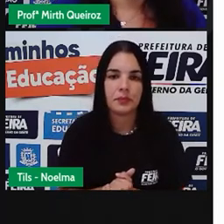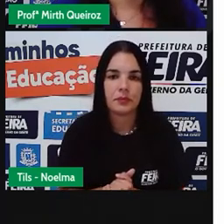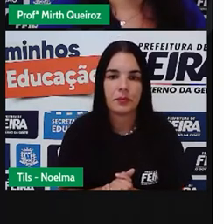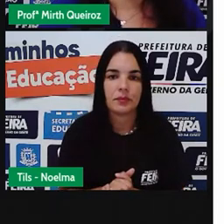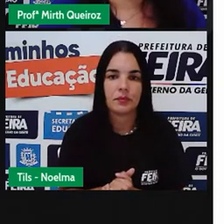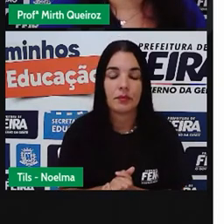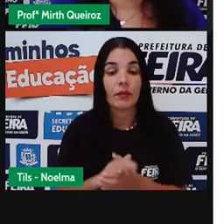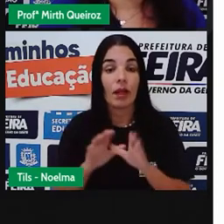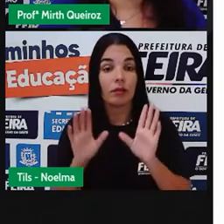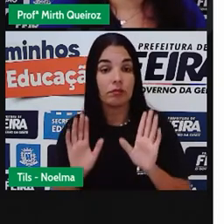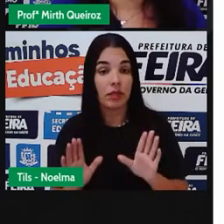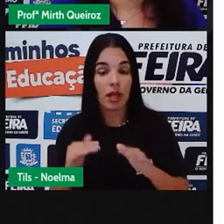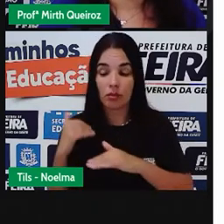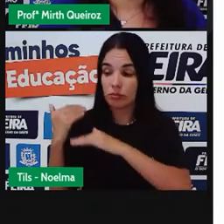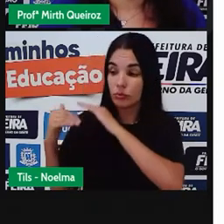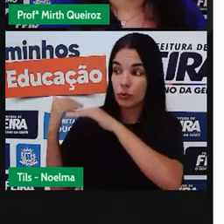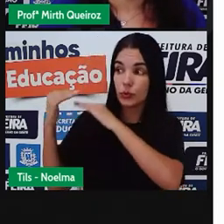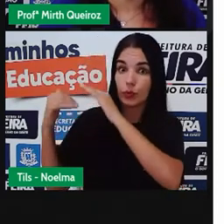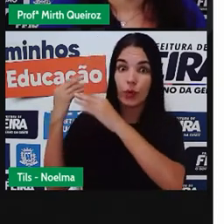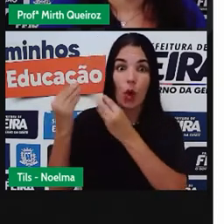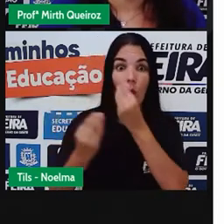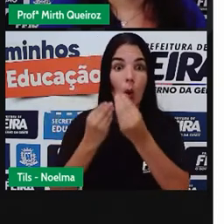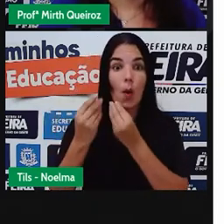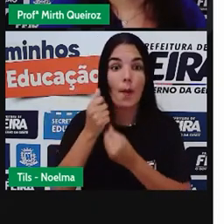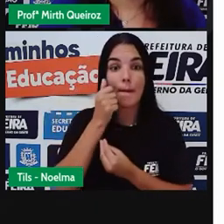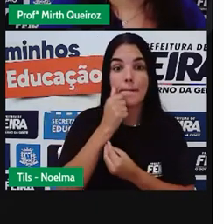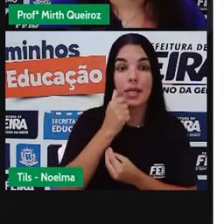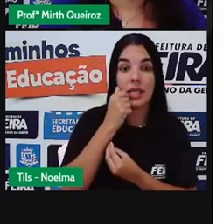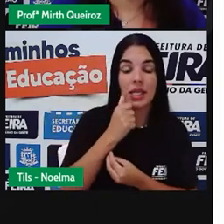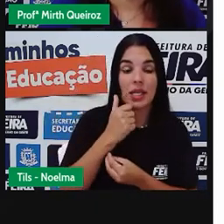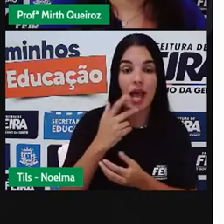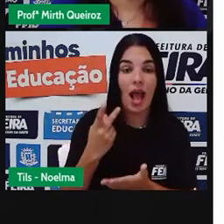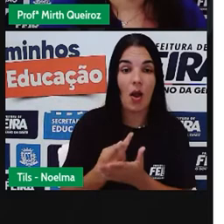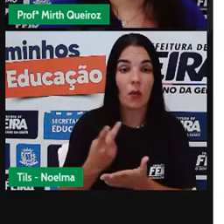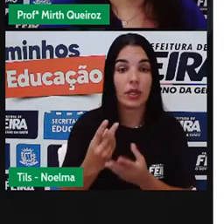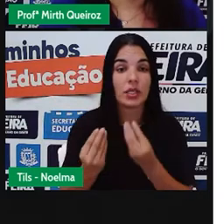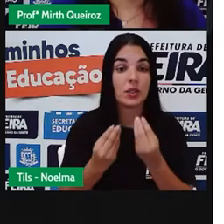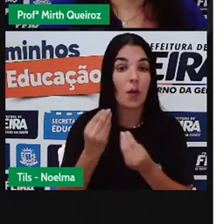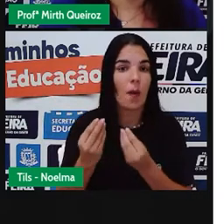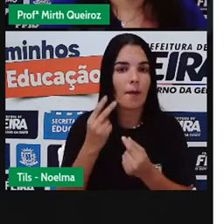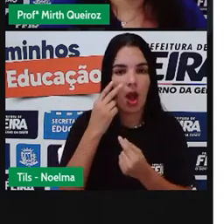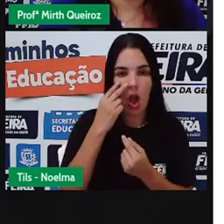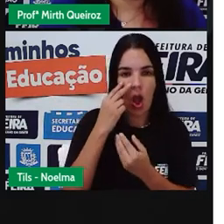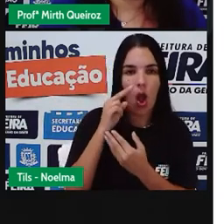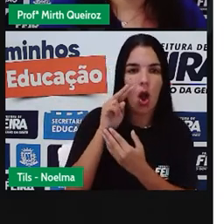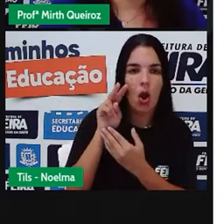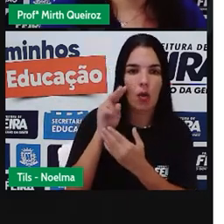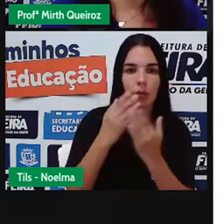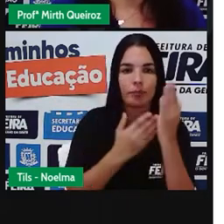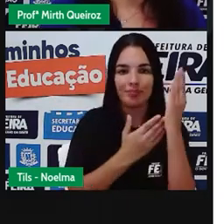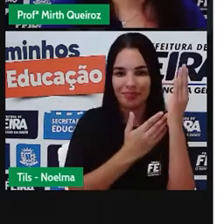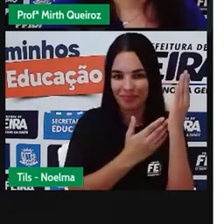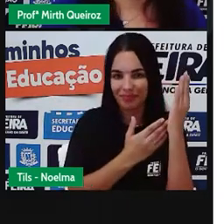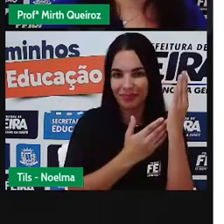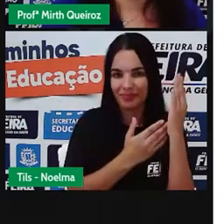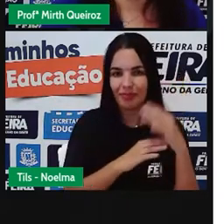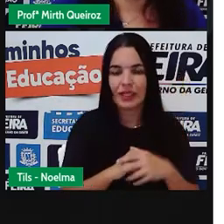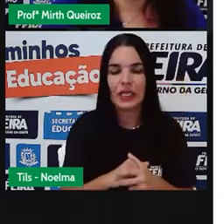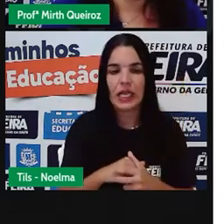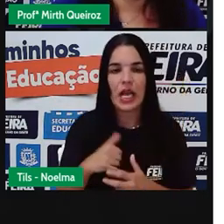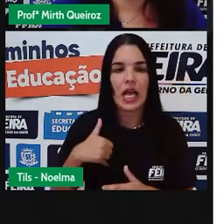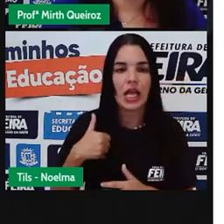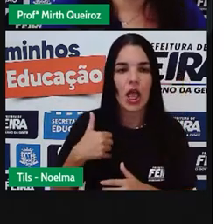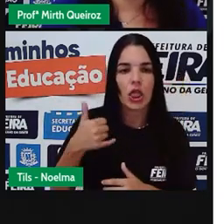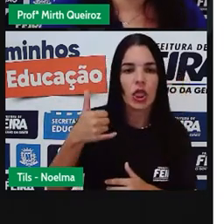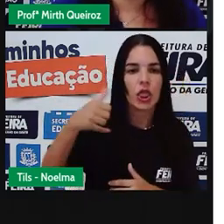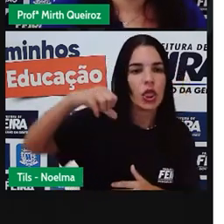O desenvolvimento corporal das meninas, então, aconteceria aí da seguinte forma. Dos 9 aos